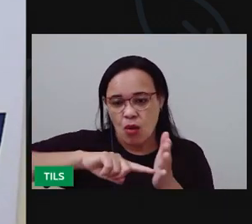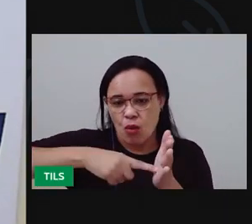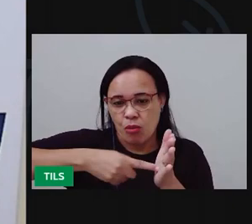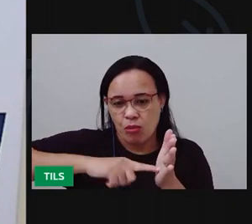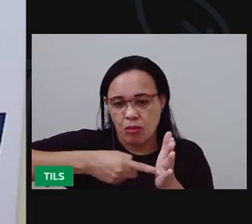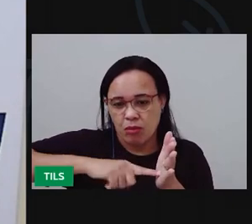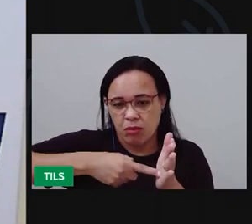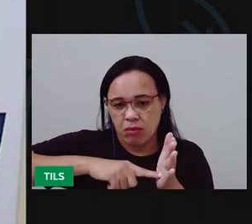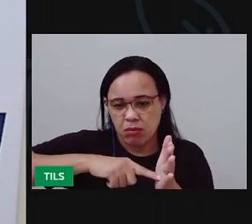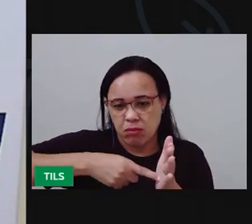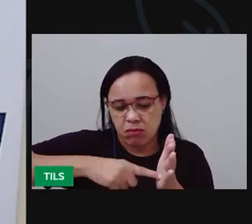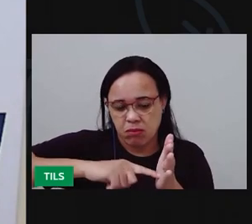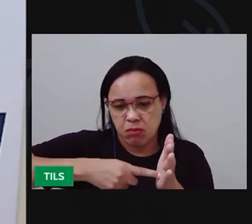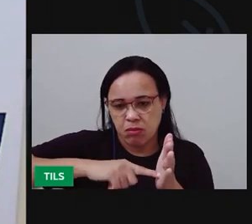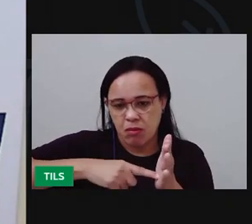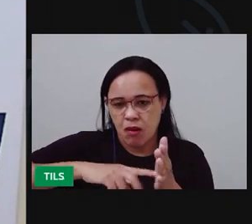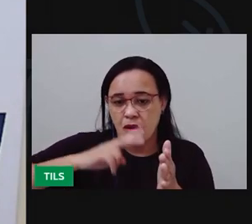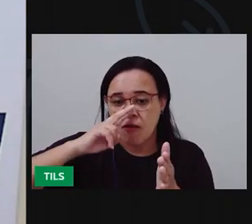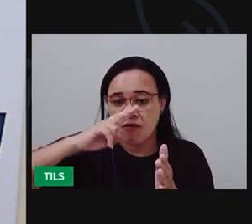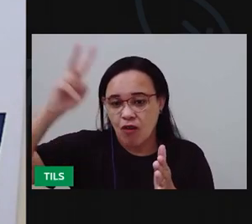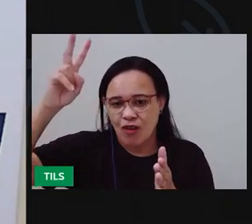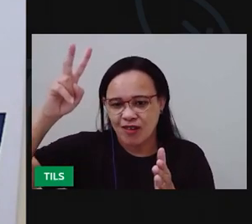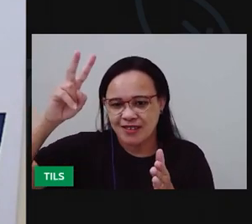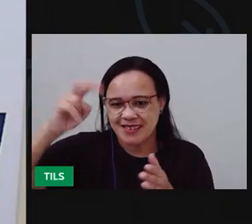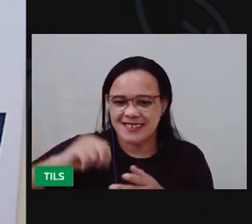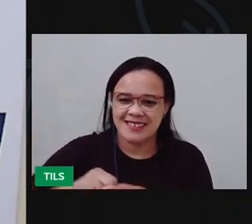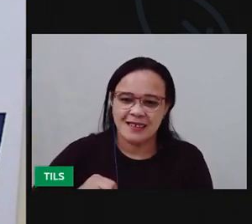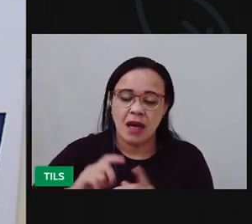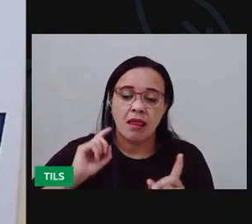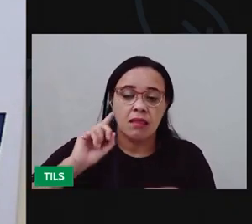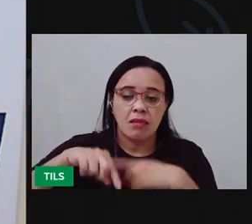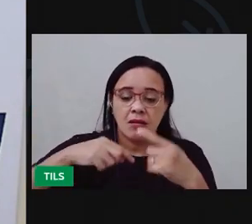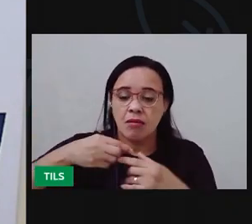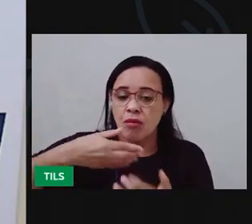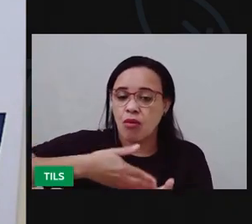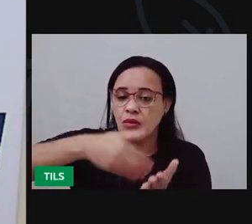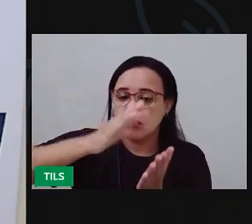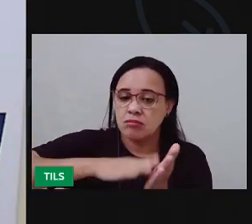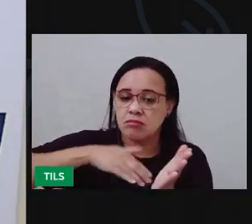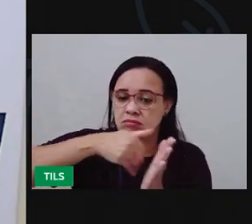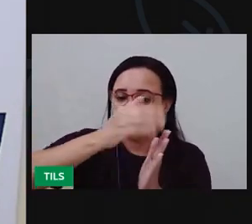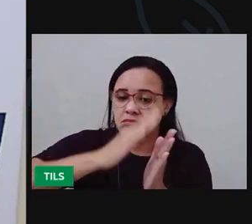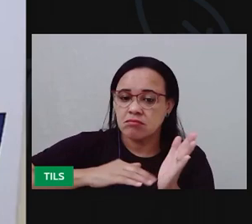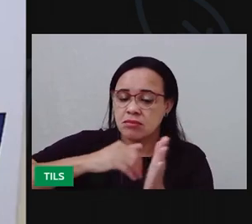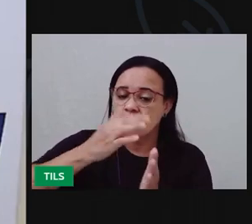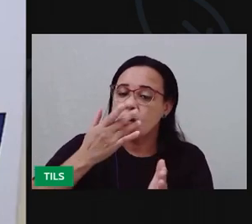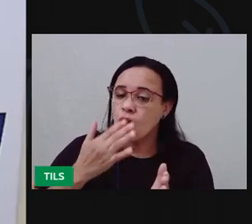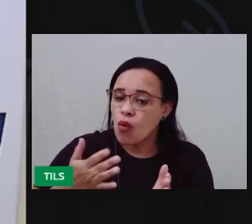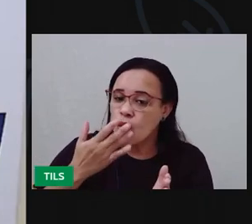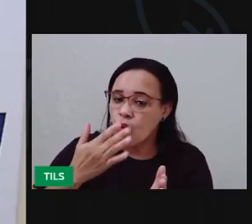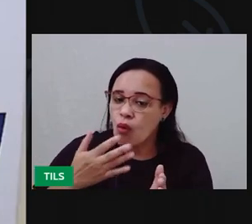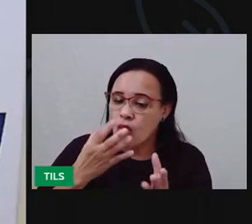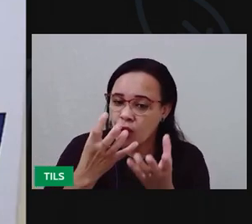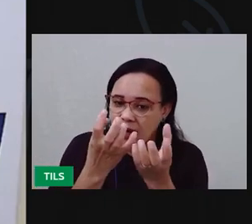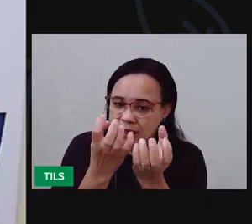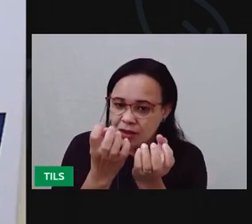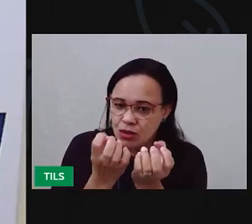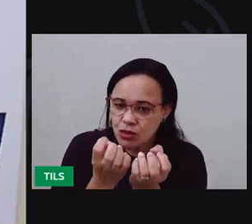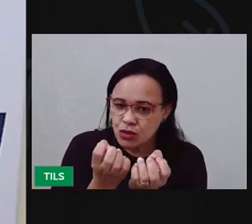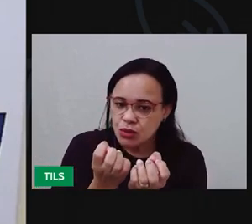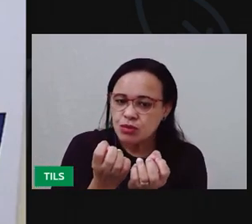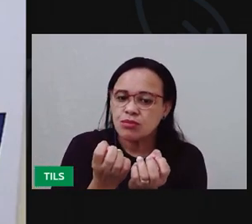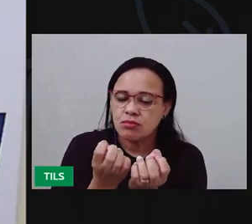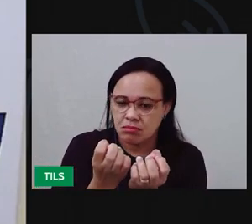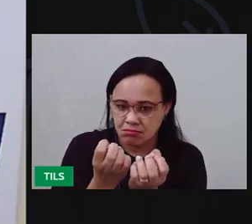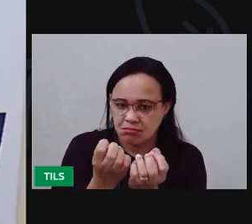que tenha cavidade. Para que quando você passa a tinta, ela consiga absorver ali a tinta. E quando